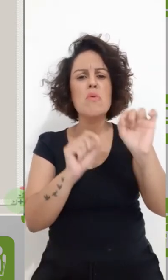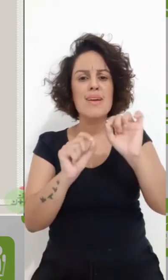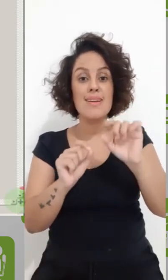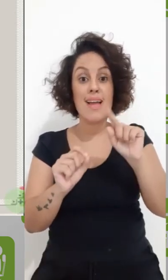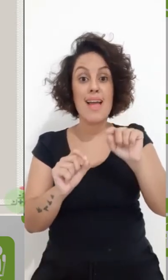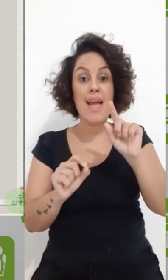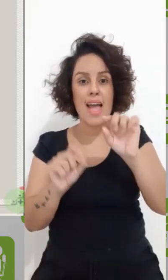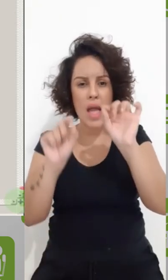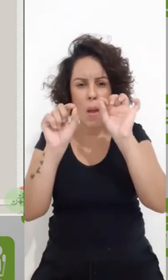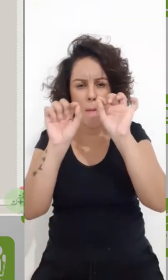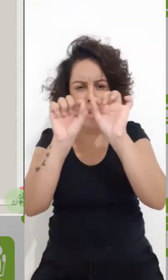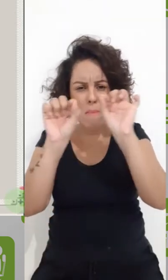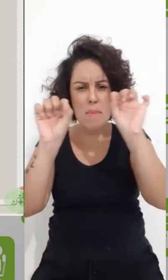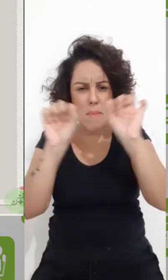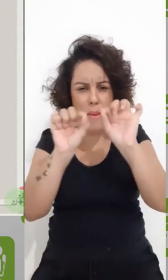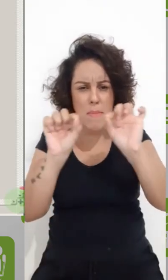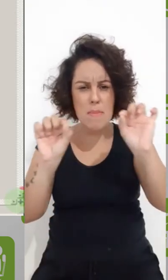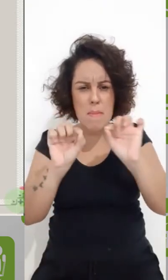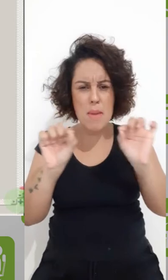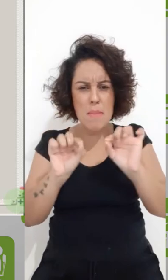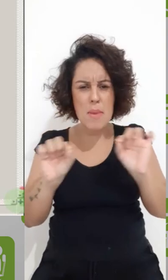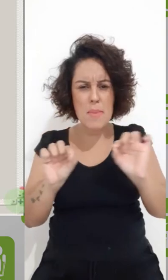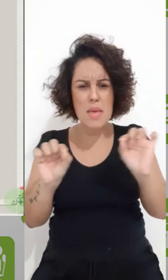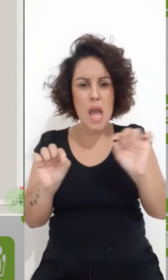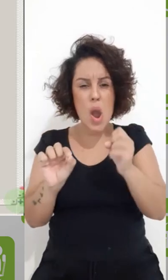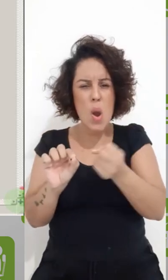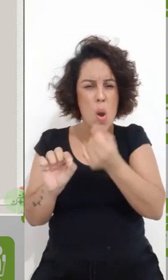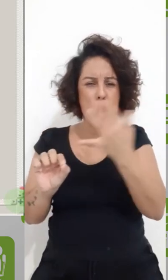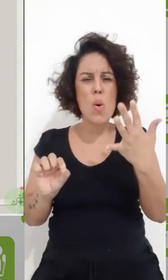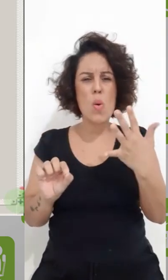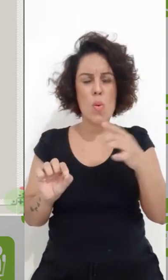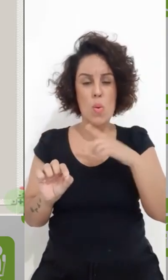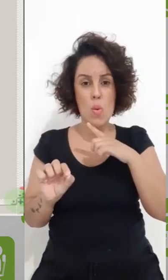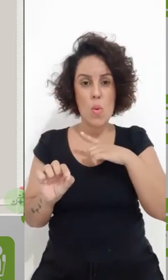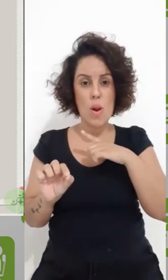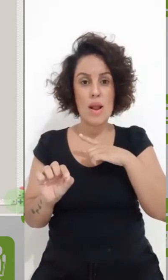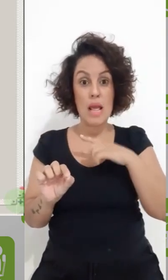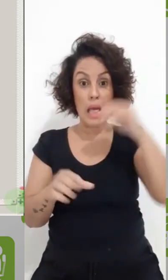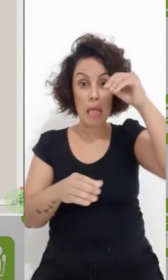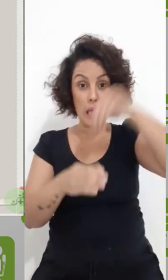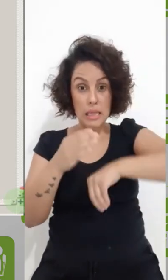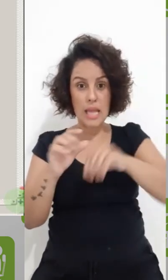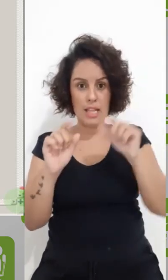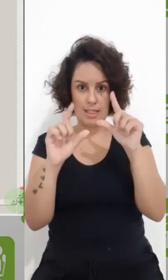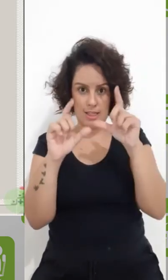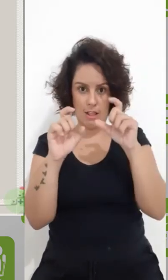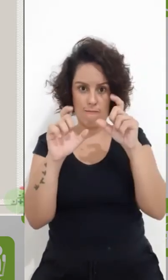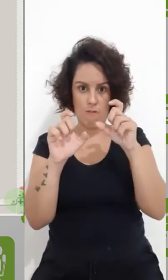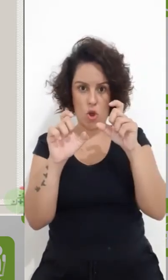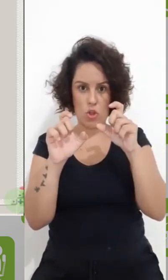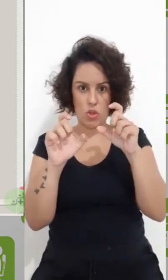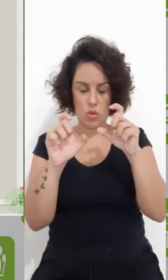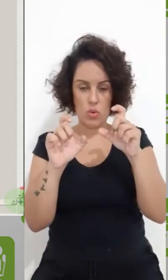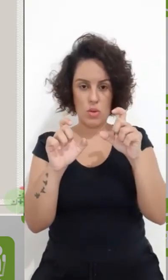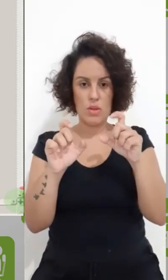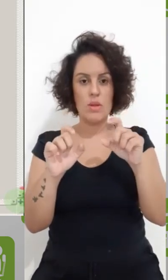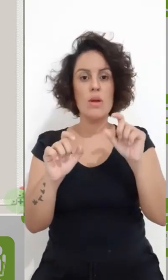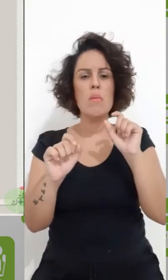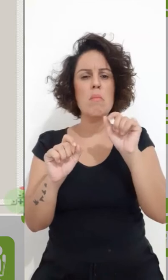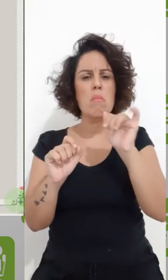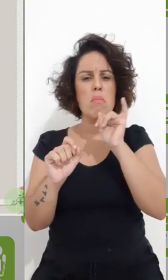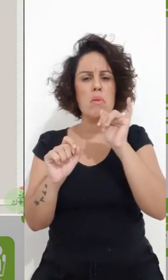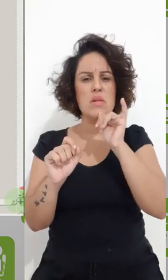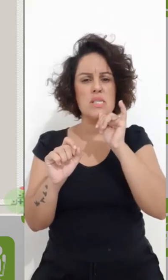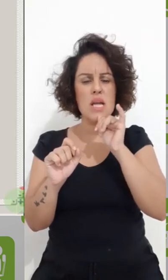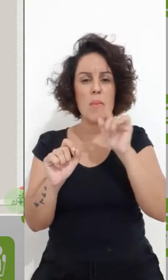dpi significa pontos por polegadas, ou seja, a quantidade de pontos que existem em uma